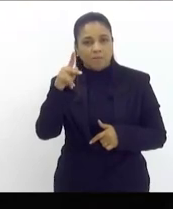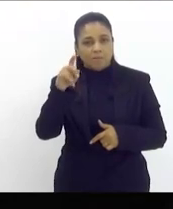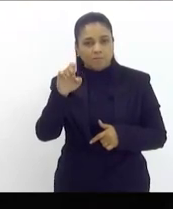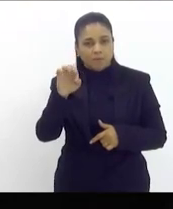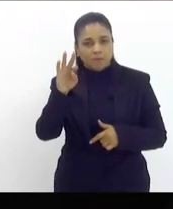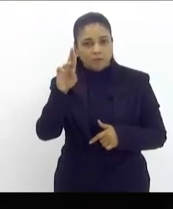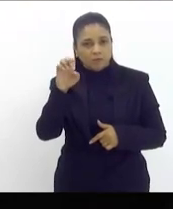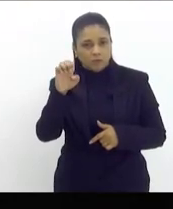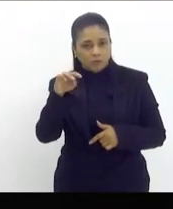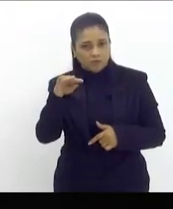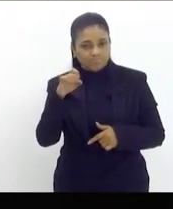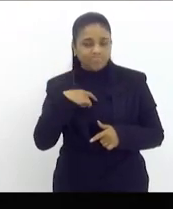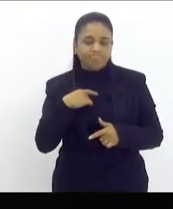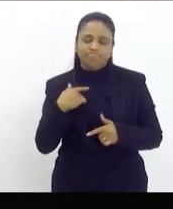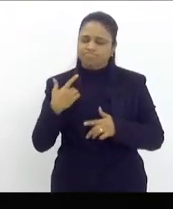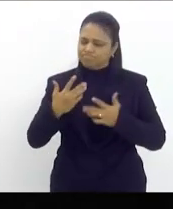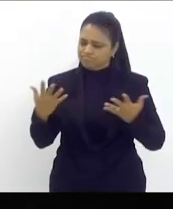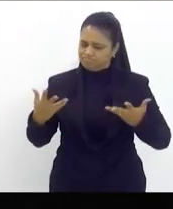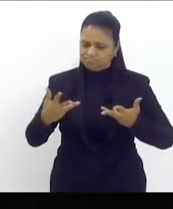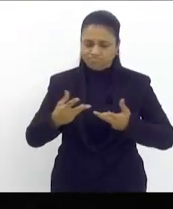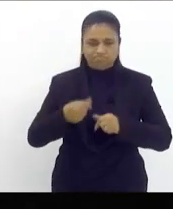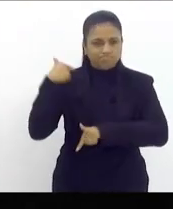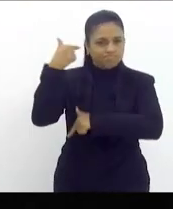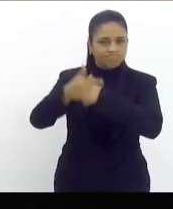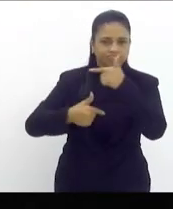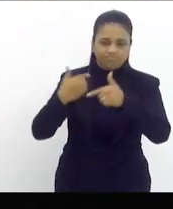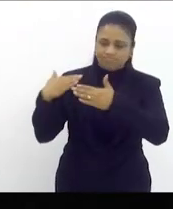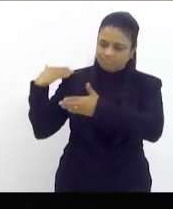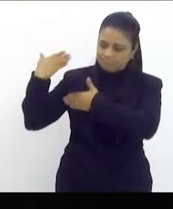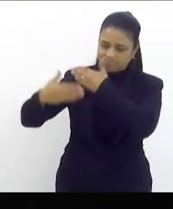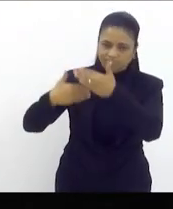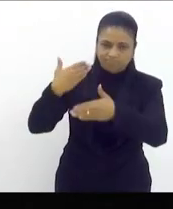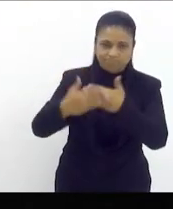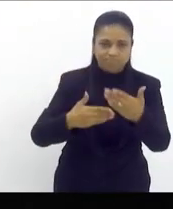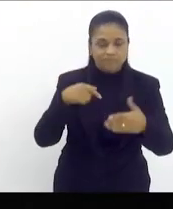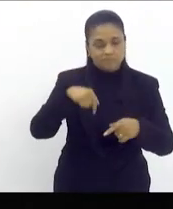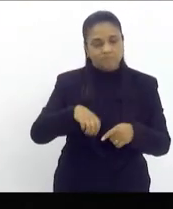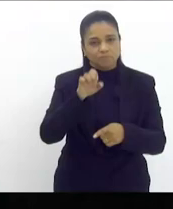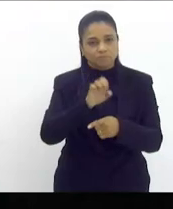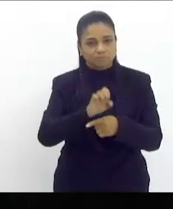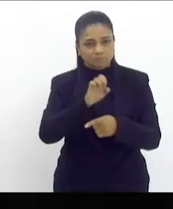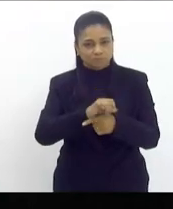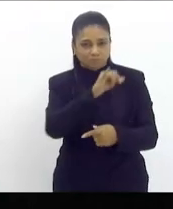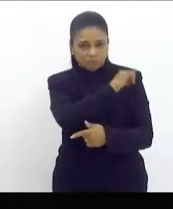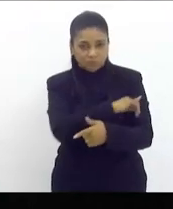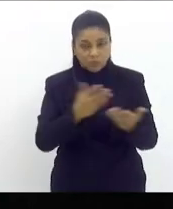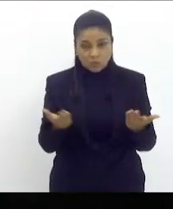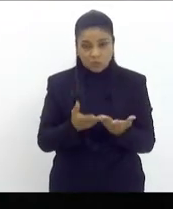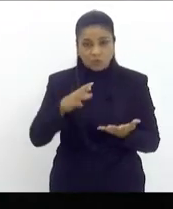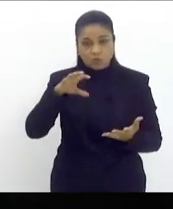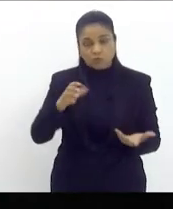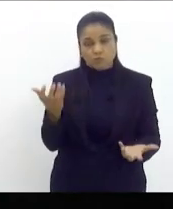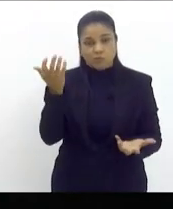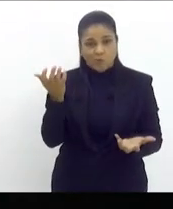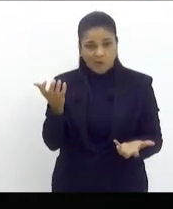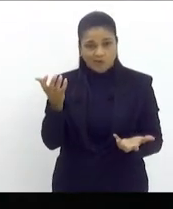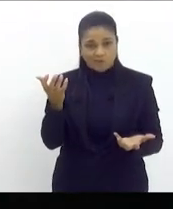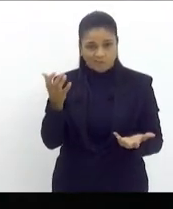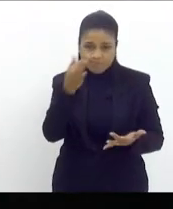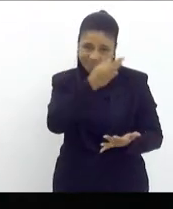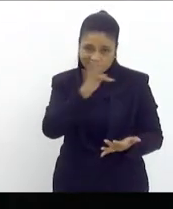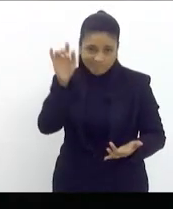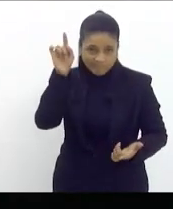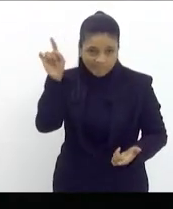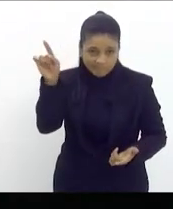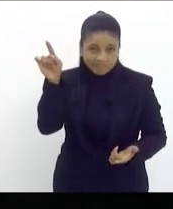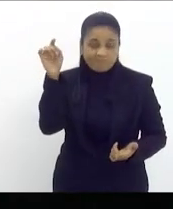excelente trajetória política no estado do Rio de Janeiro e hoje no congresso nacional mas também por